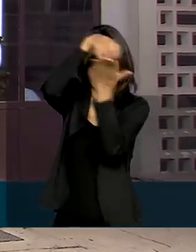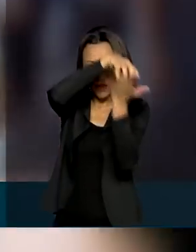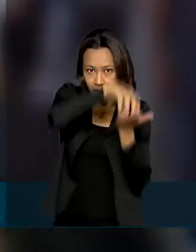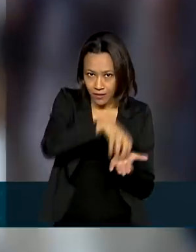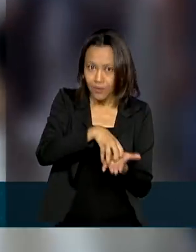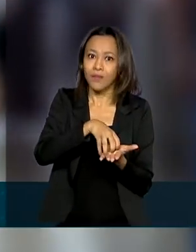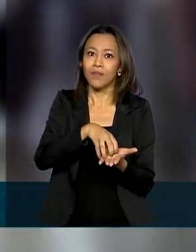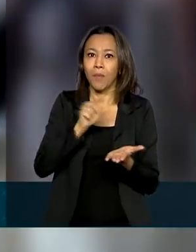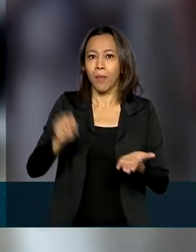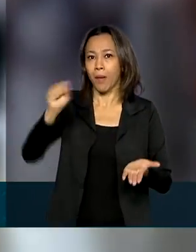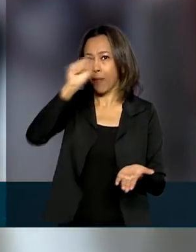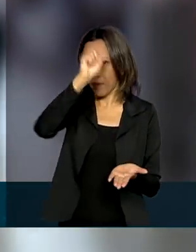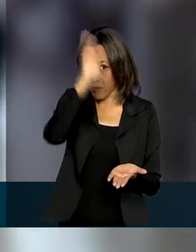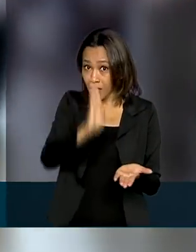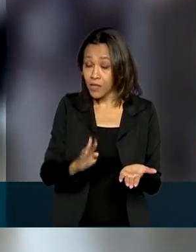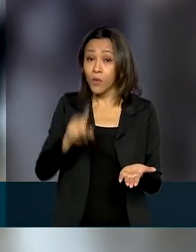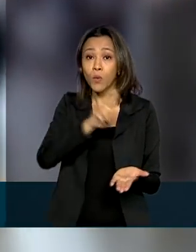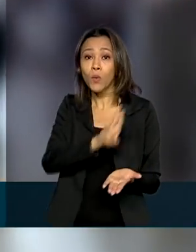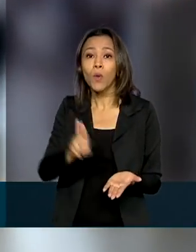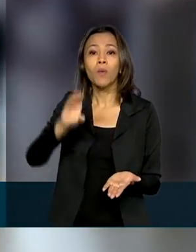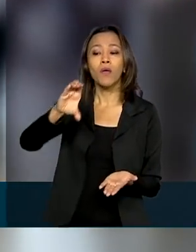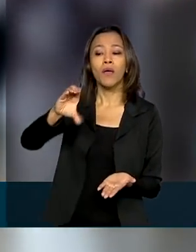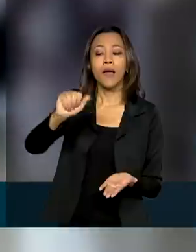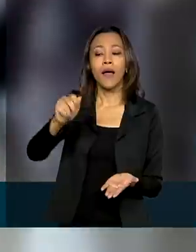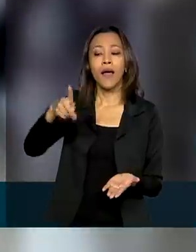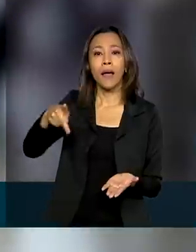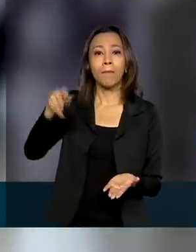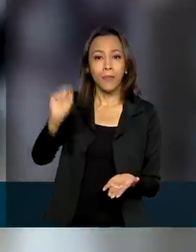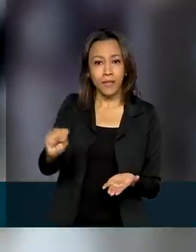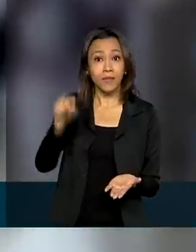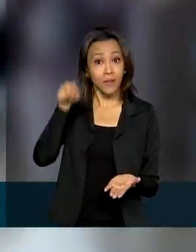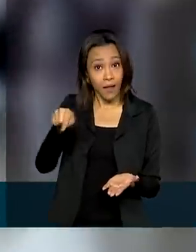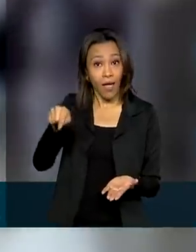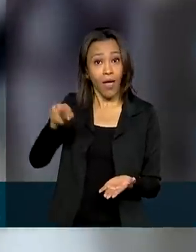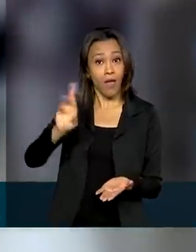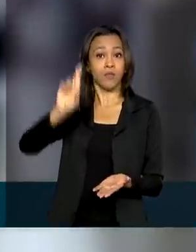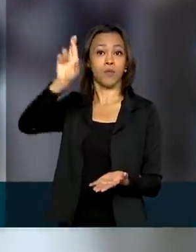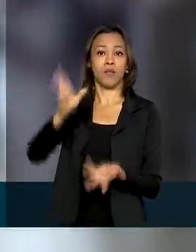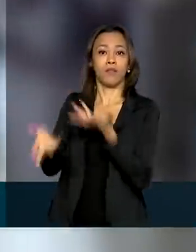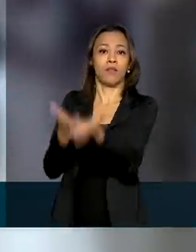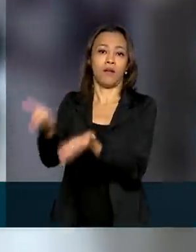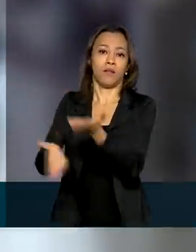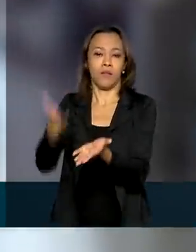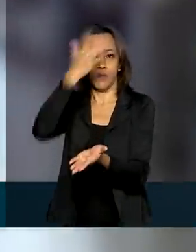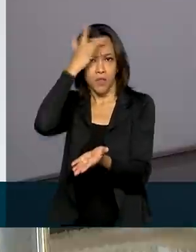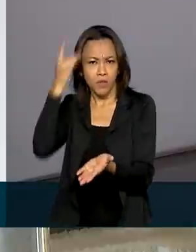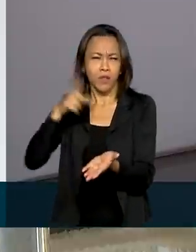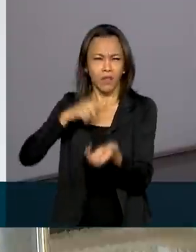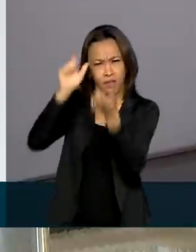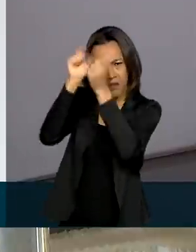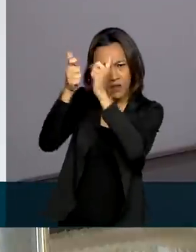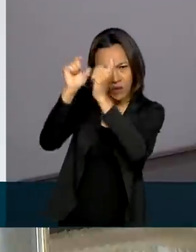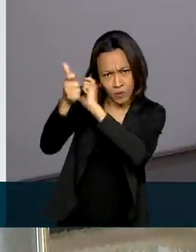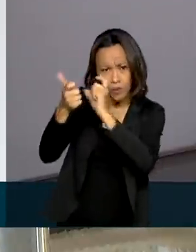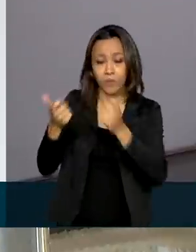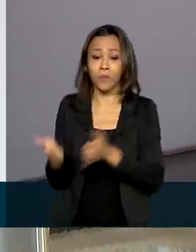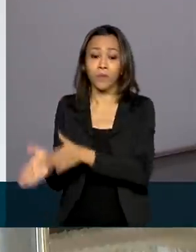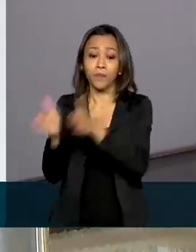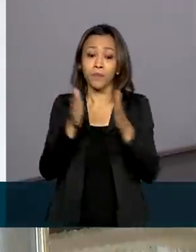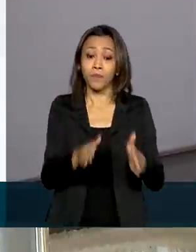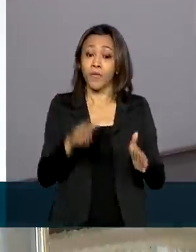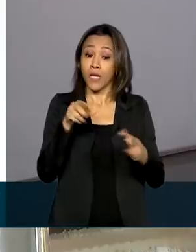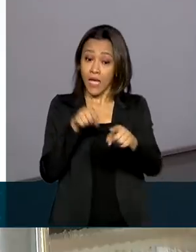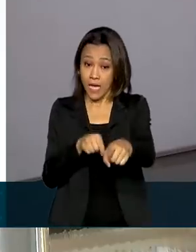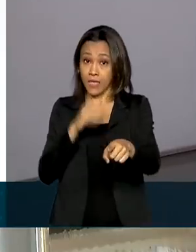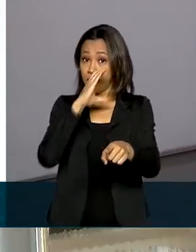CAPES, que oferecem acolhimento e tratamento à pessoa em sofrimento ou com transtorno mental. Já o Centro de